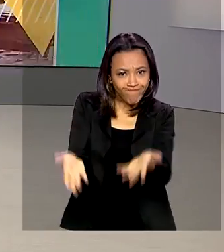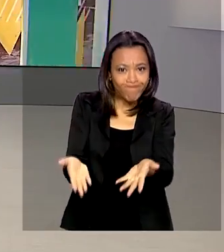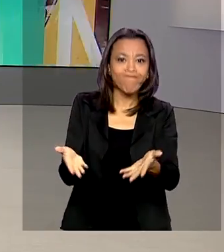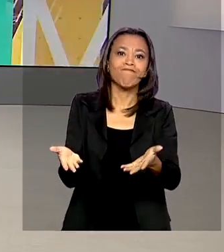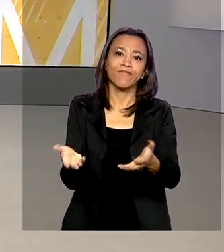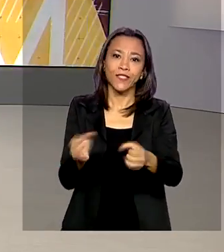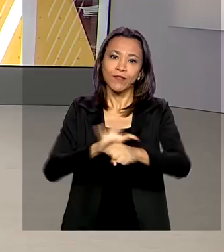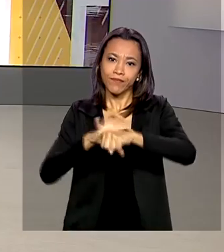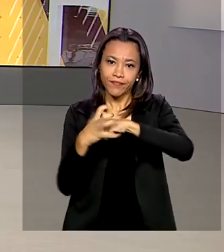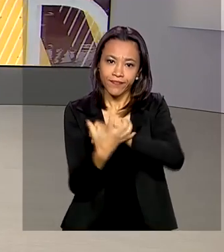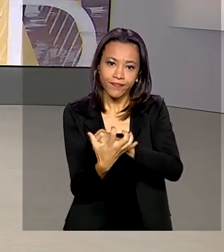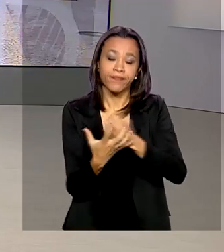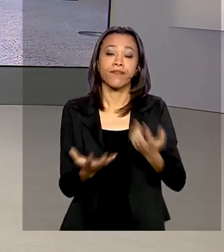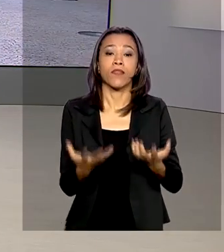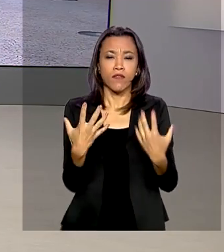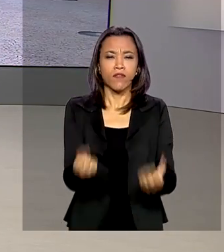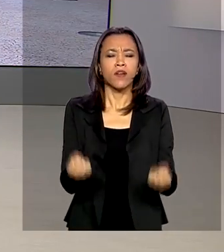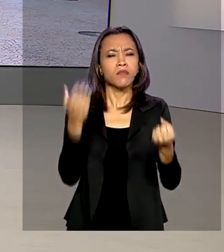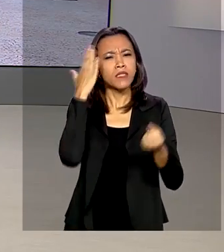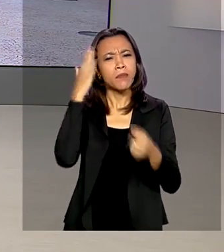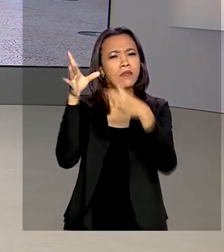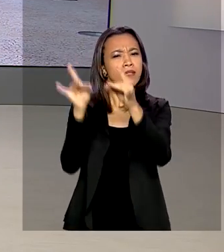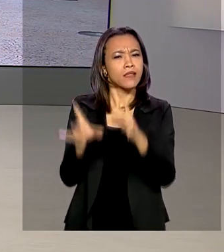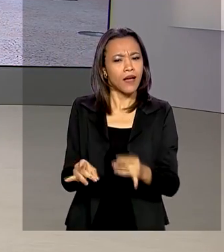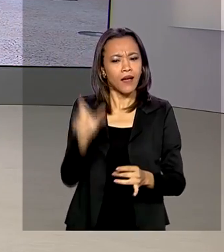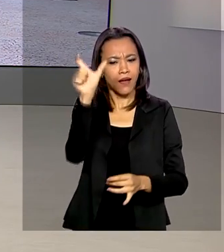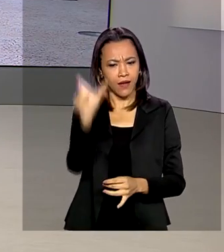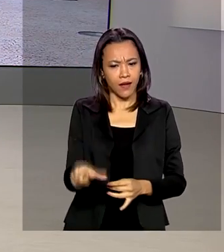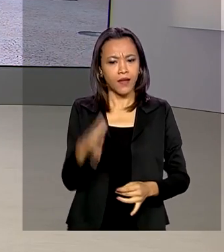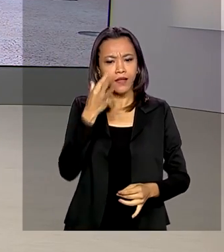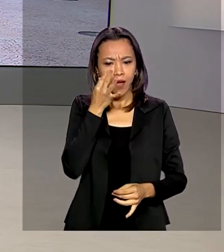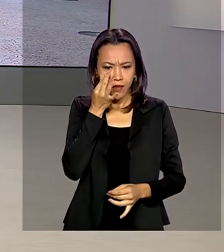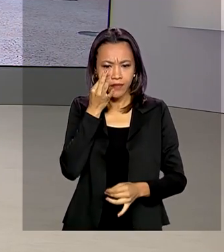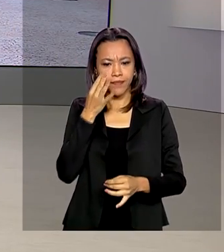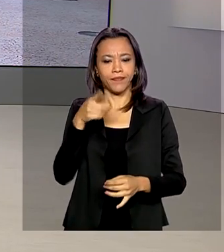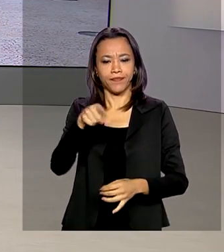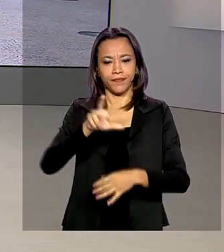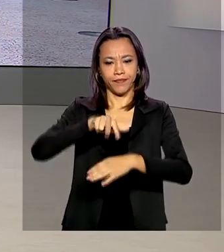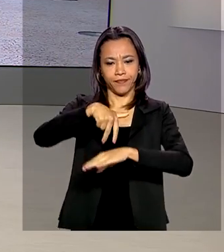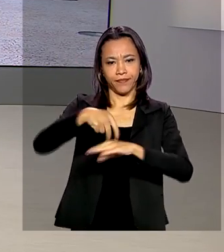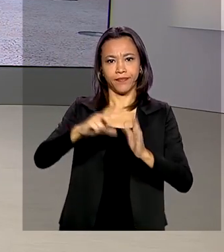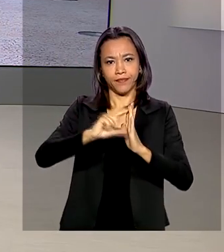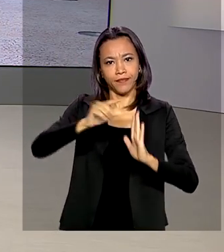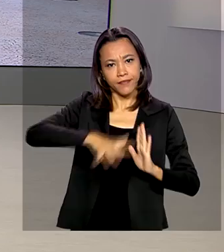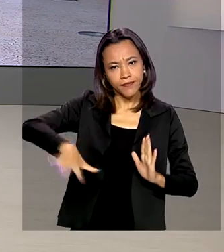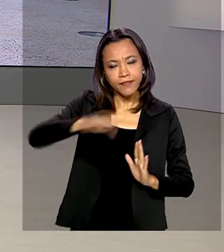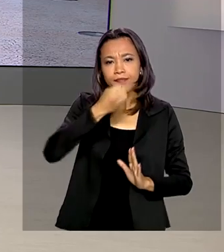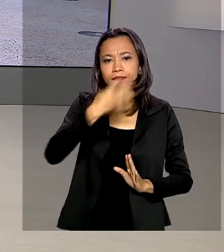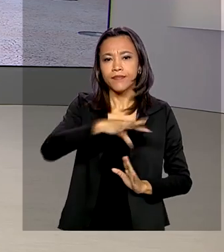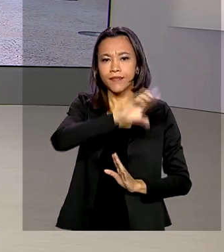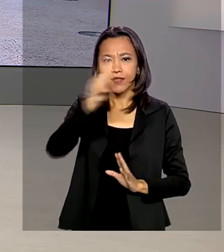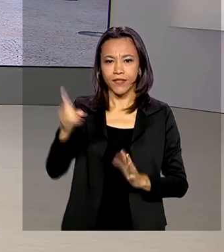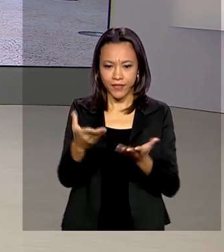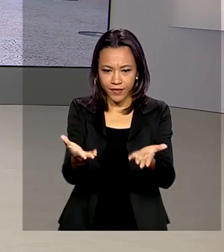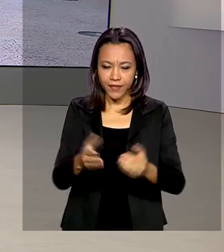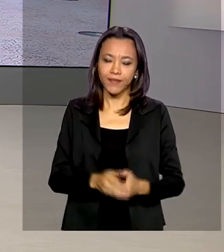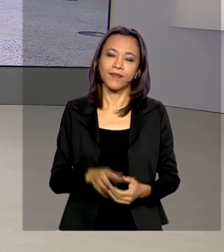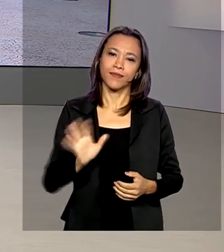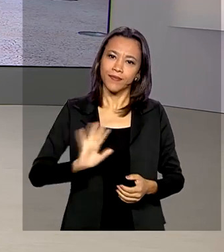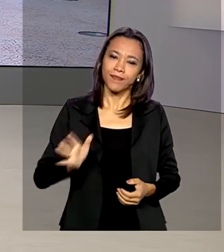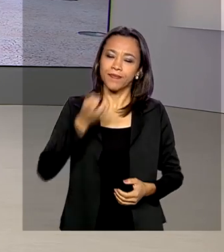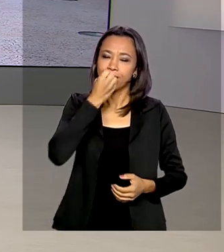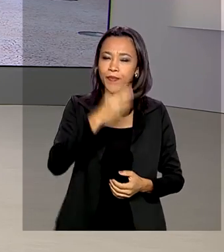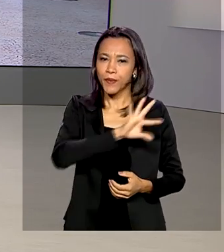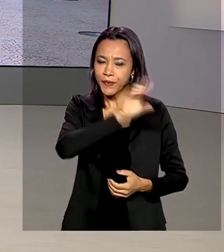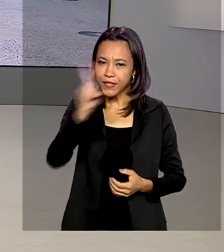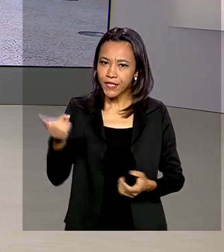saber então os detalhes com o repórter Glauco de Queiroz. Ele está lá no Palácio do Planalto. Oi, Glauco. Bom dia. Olá, Renata. Bom dia para você